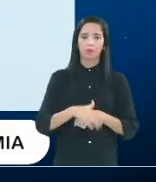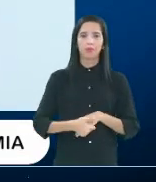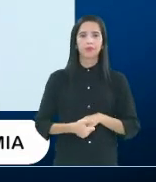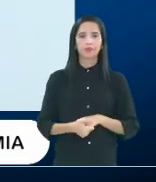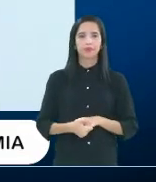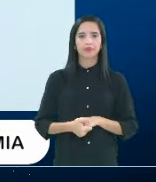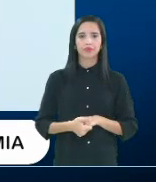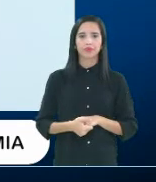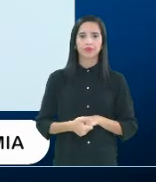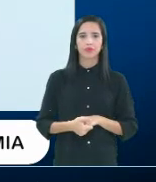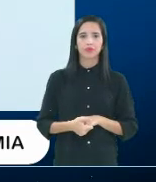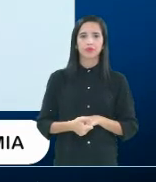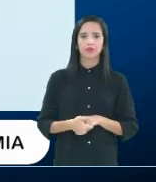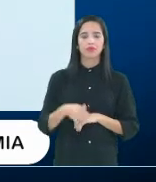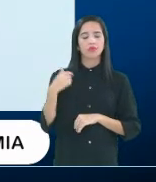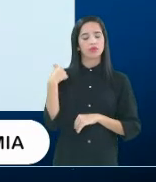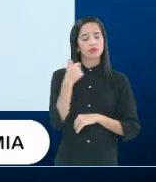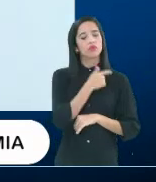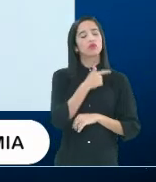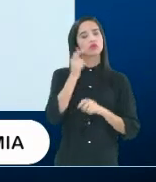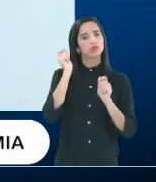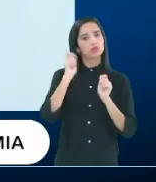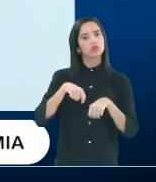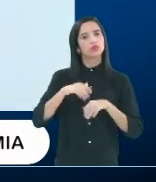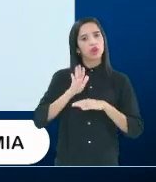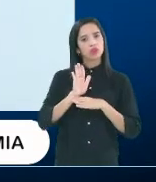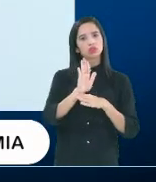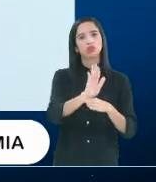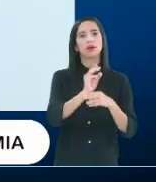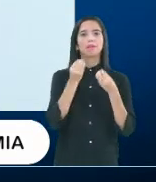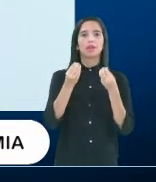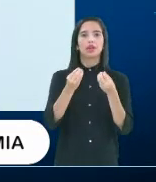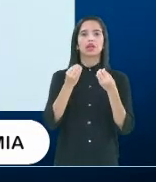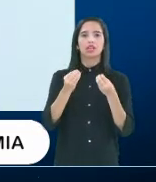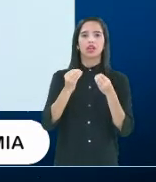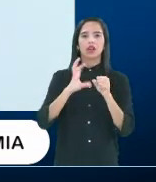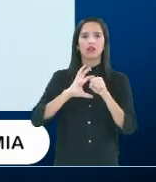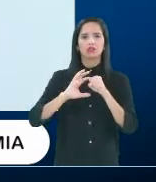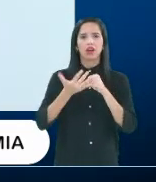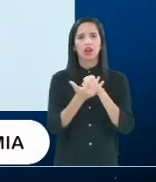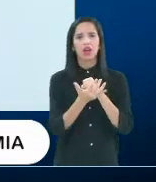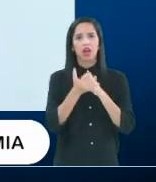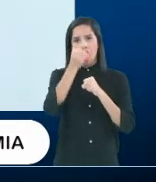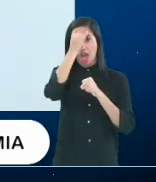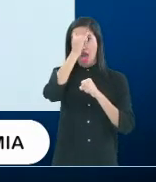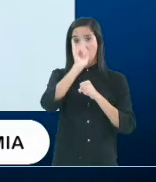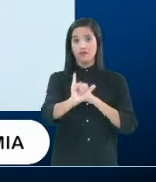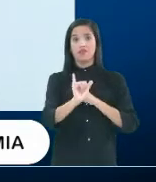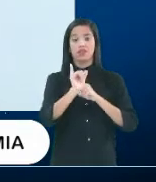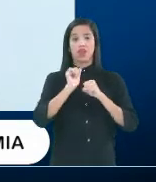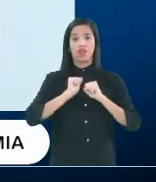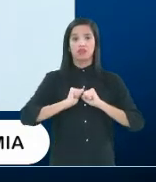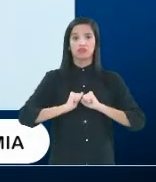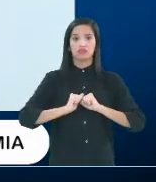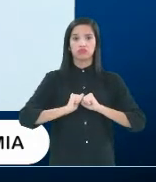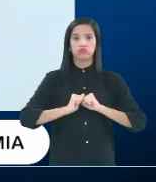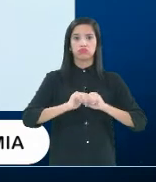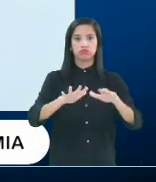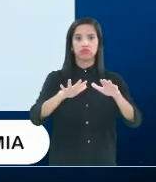isso que a gente pode contribuir para que o vírus, ele não chegue a nossa...